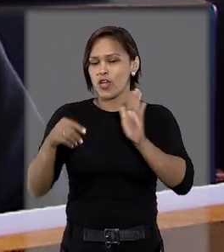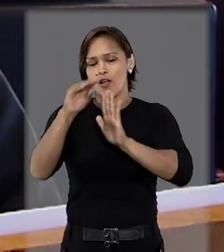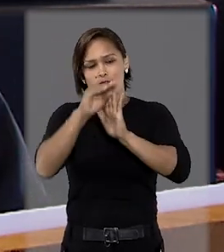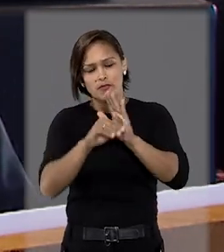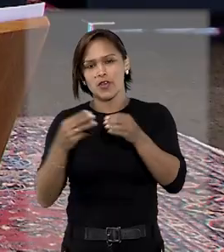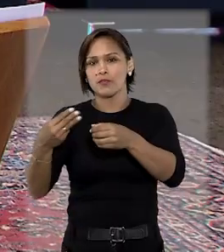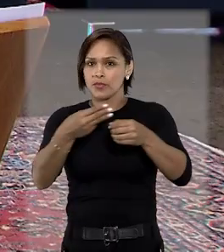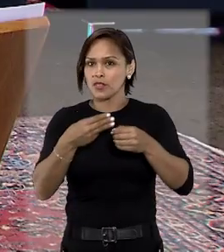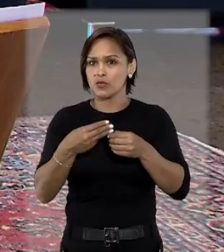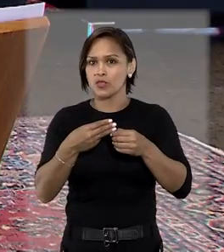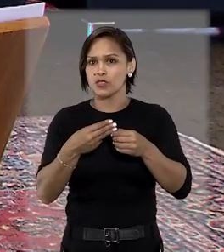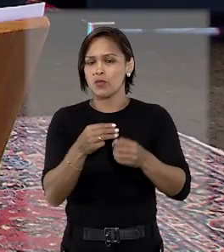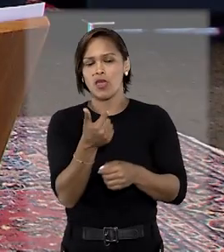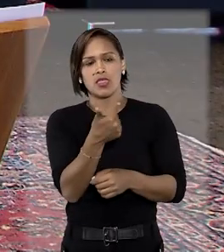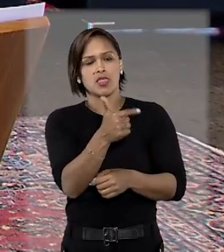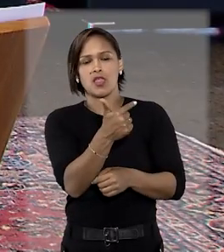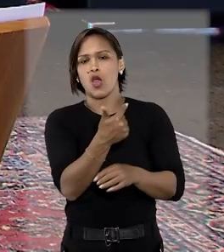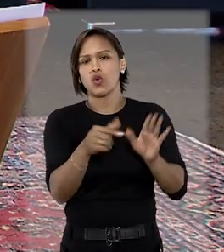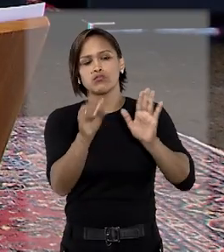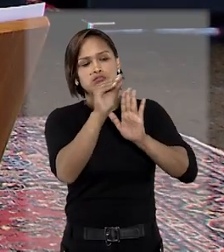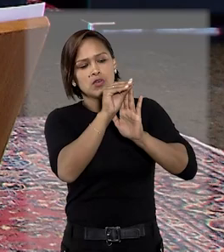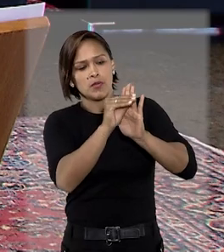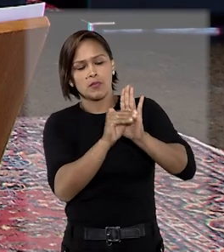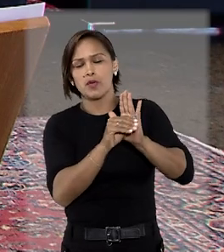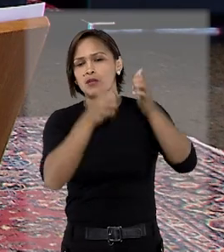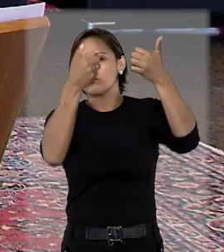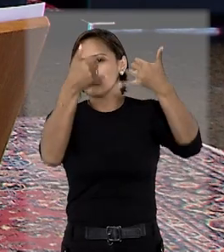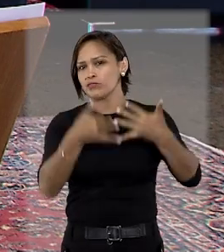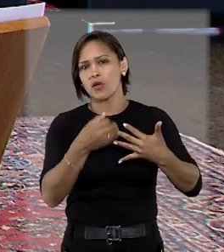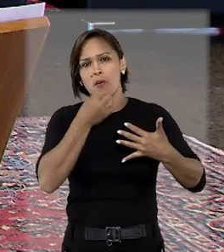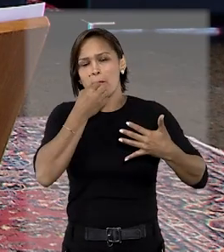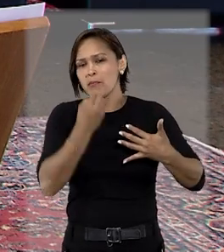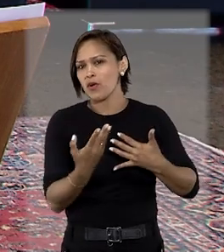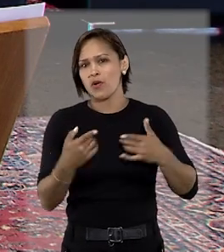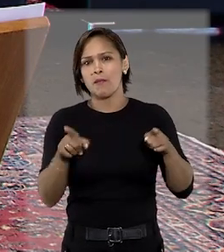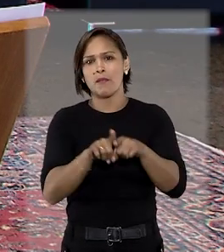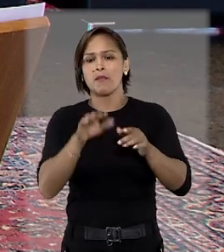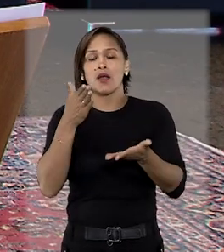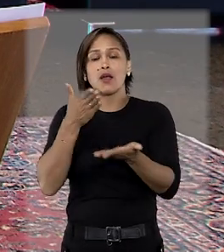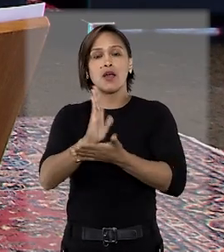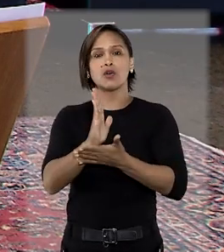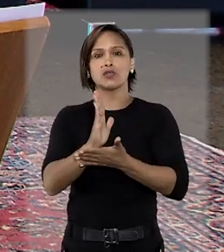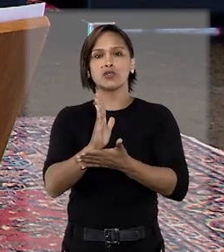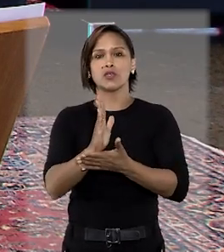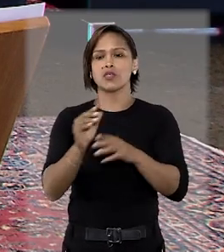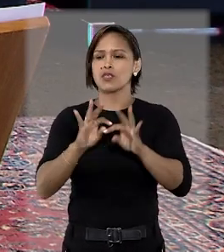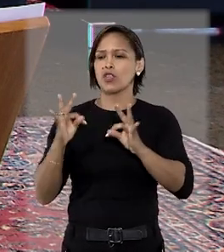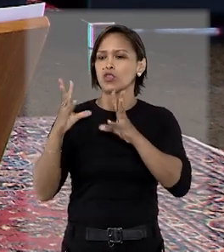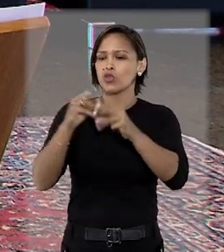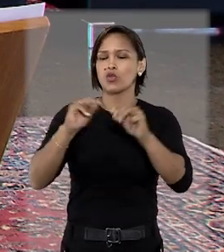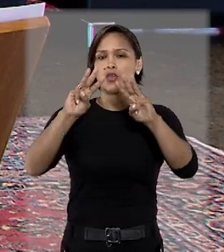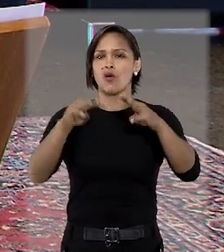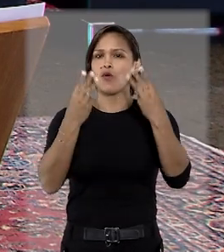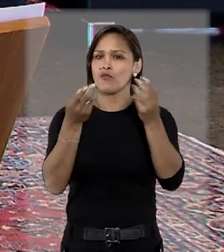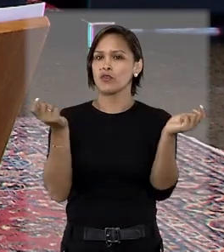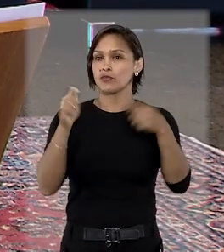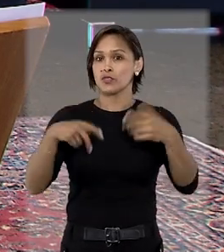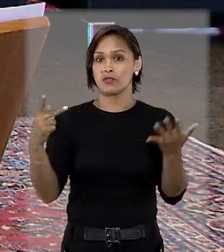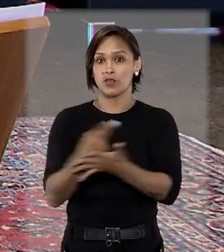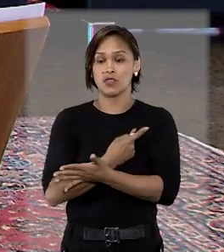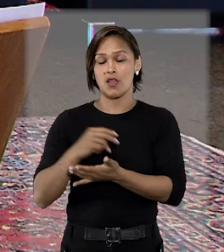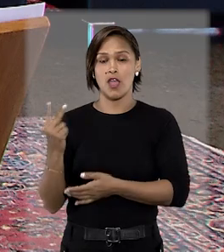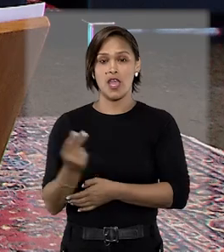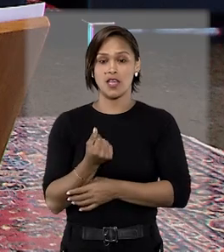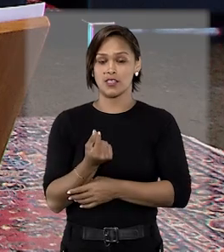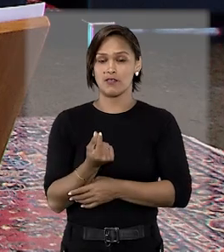pelo município não constituem fonte de argumento suficiente para autorizar o despêndio total do evento, pois esses